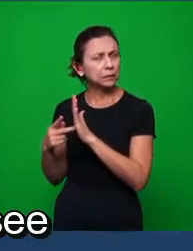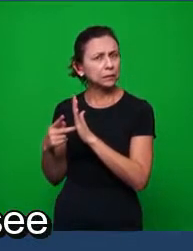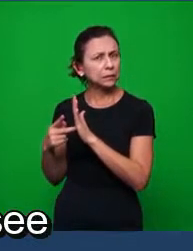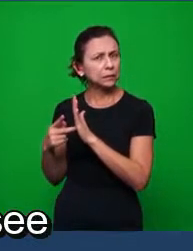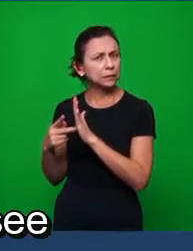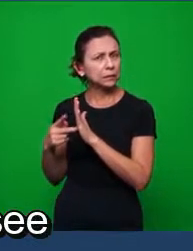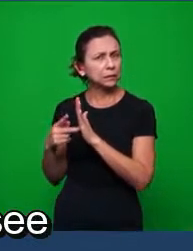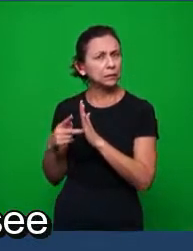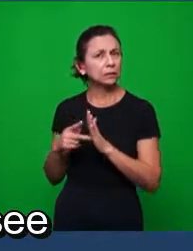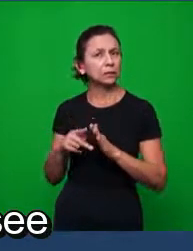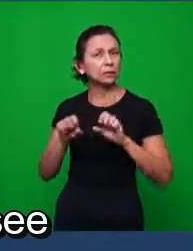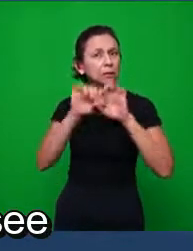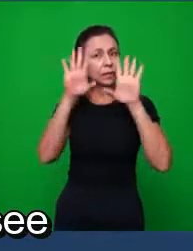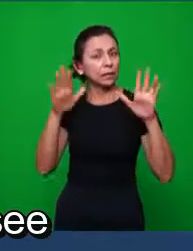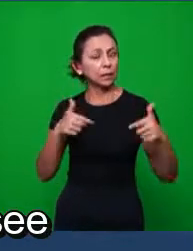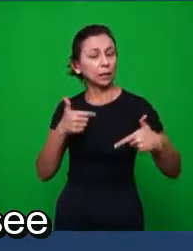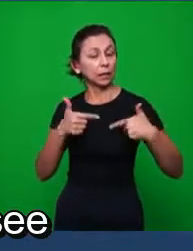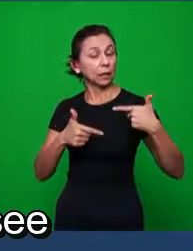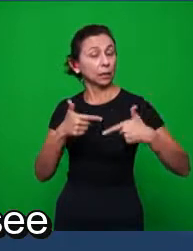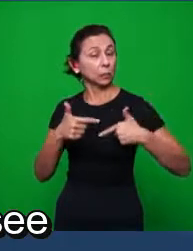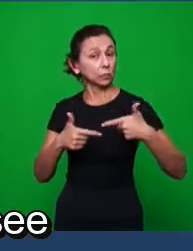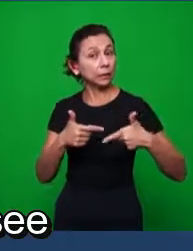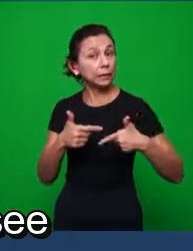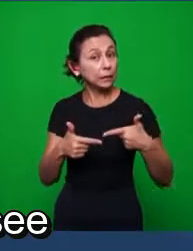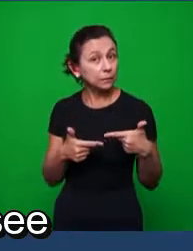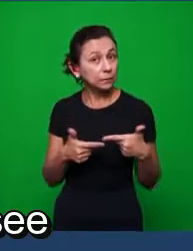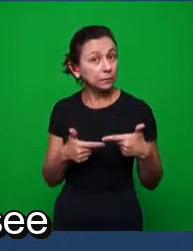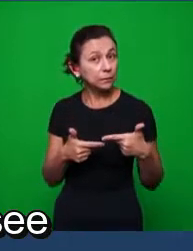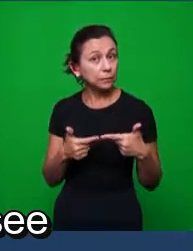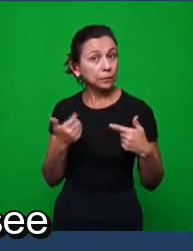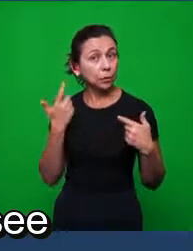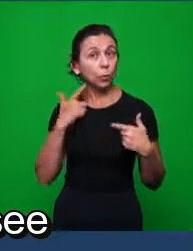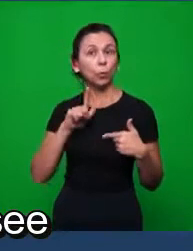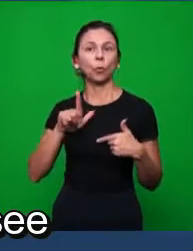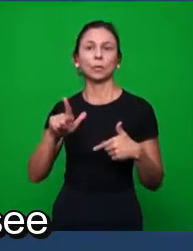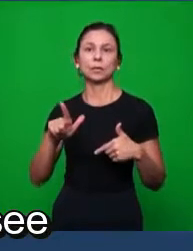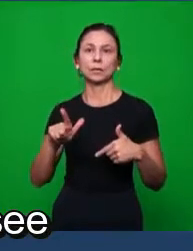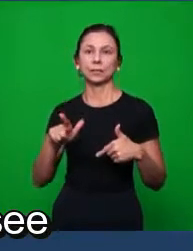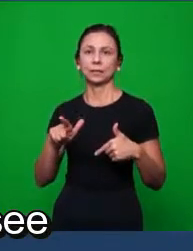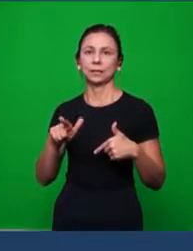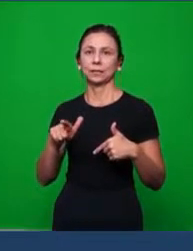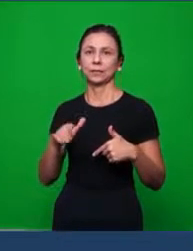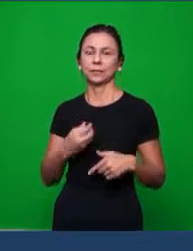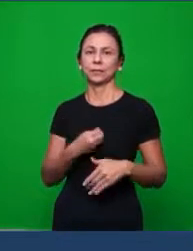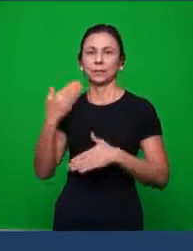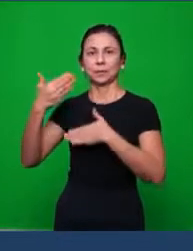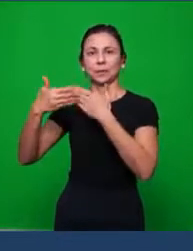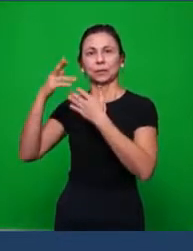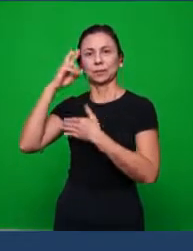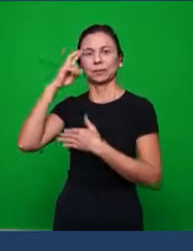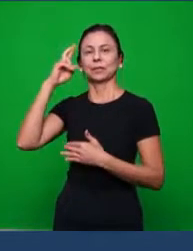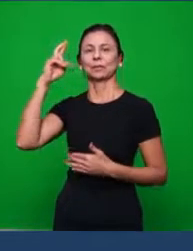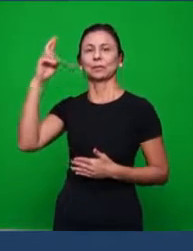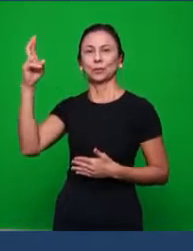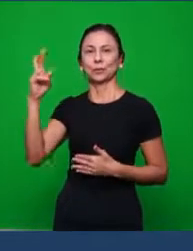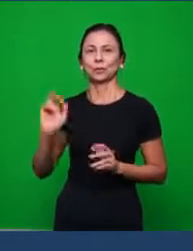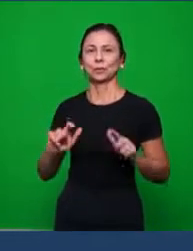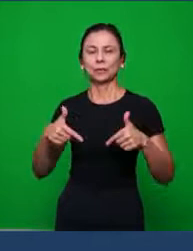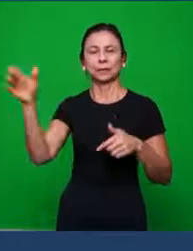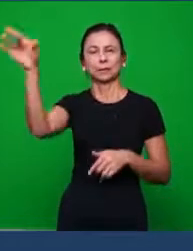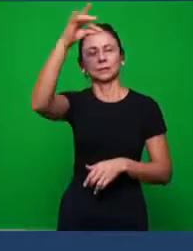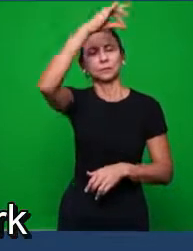clara, a luta da igreja para sobreviver. Então, nós vamos ver uma operação do Espírito Santo